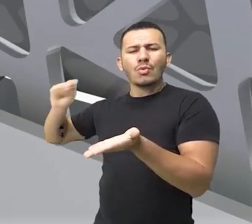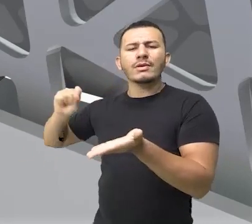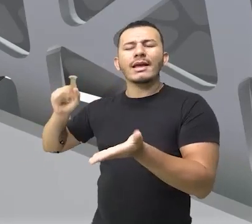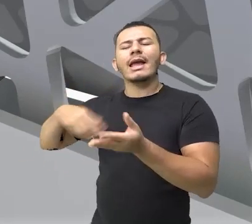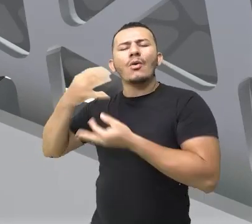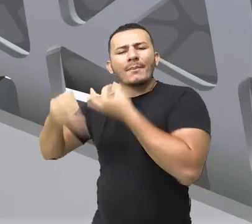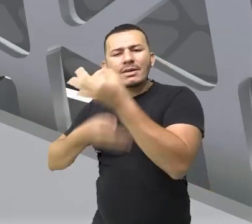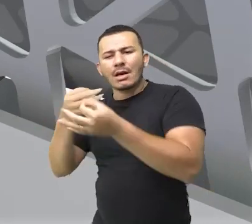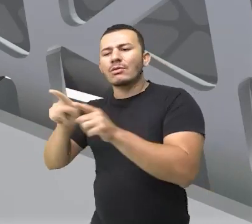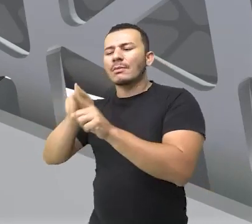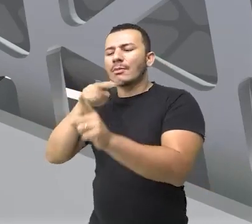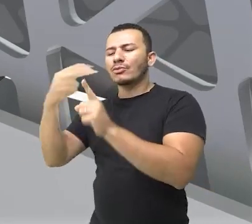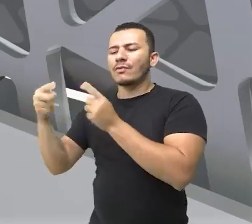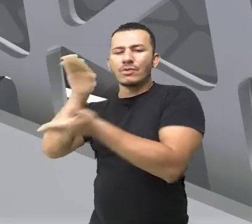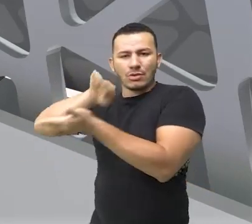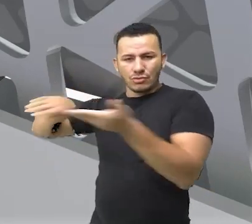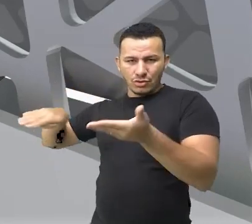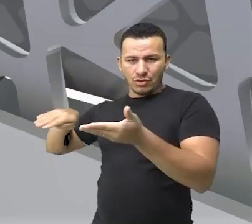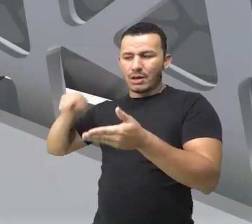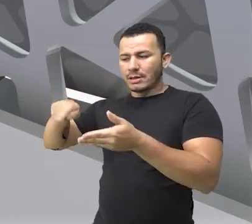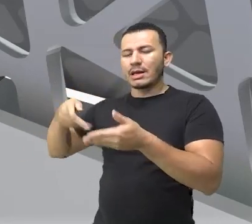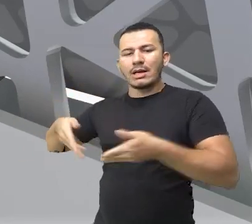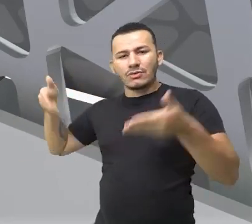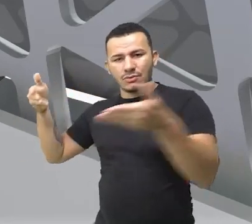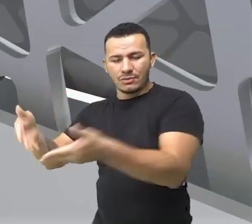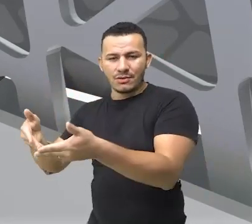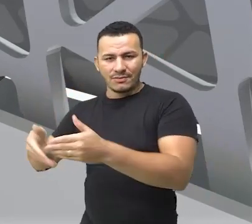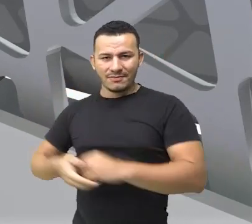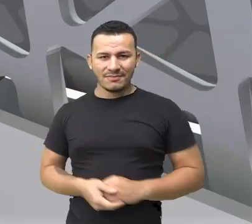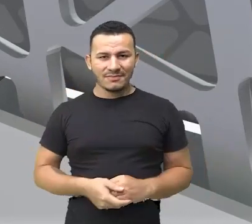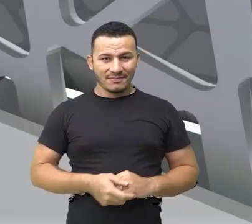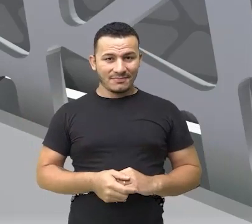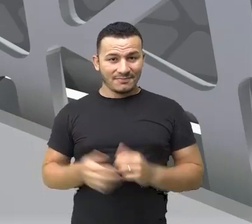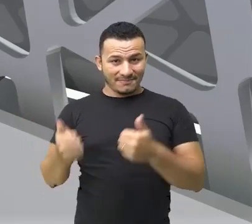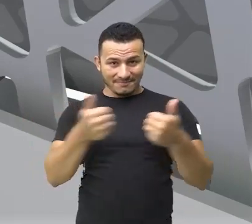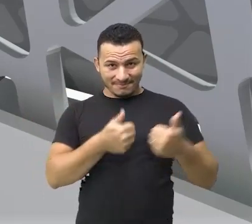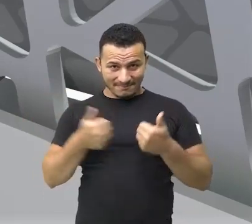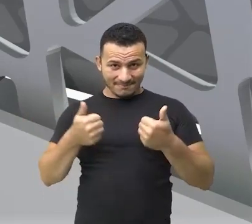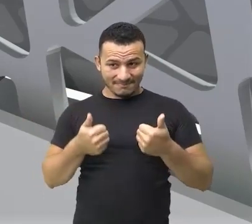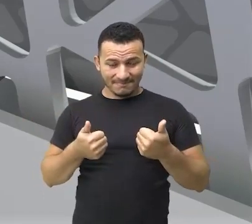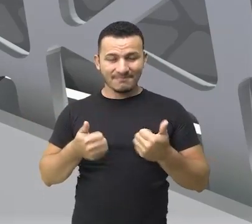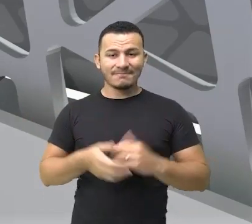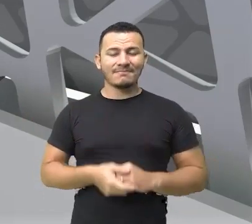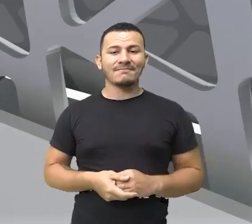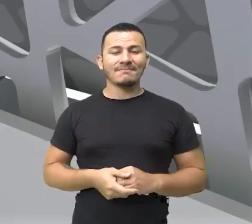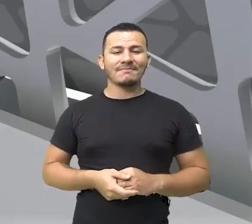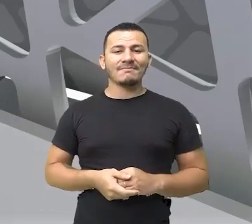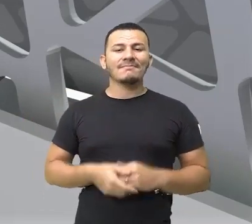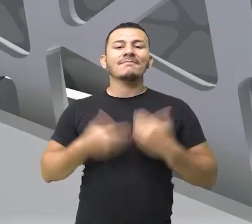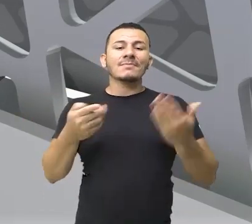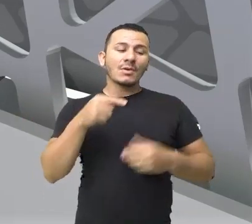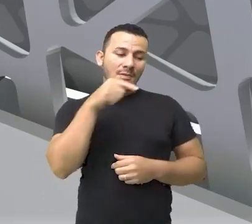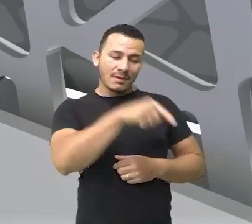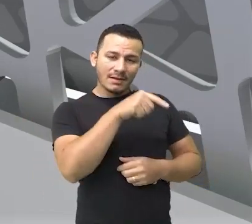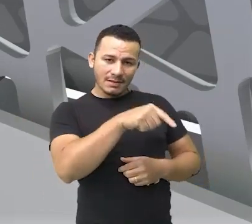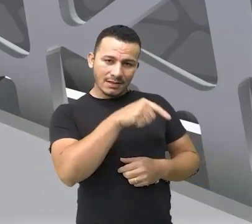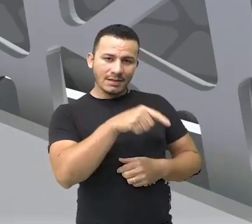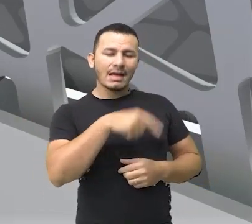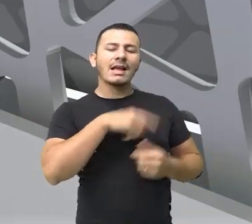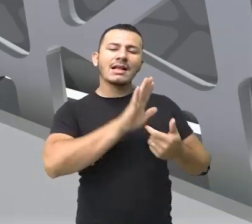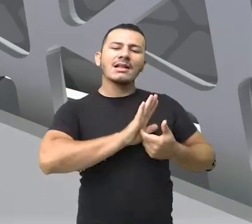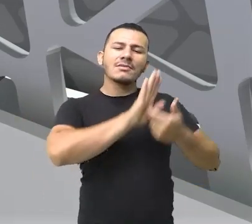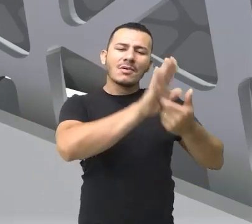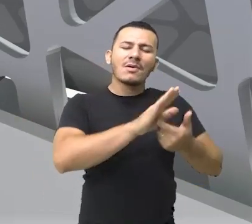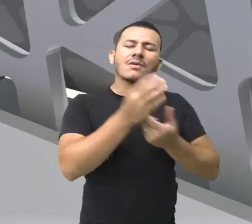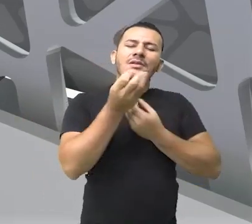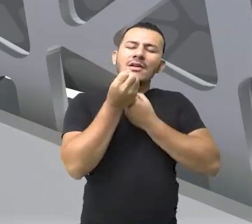que alguém poderia colocar em relação a essa descrição. E já o texto positivo, como já vimos, expor